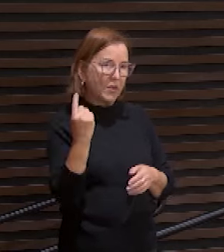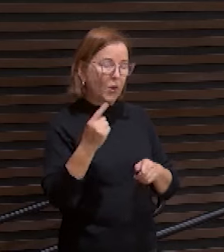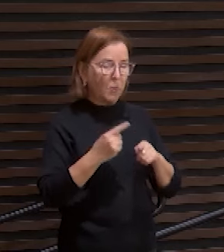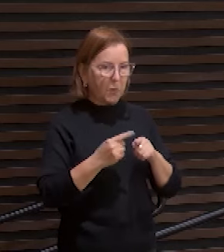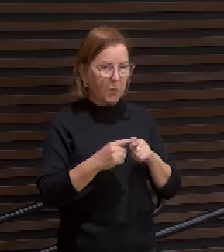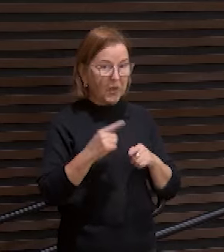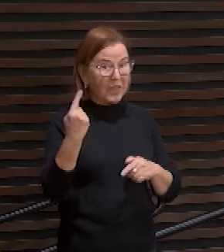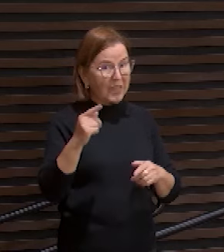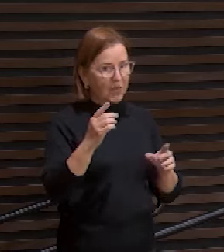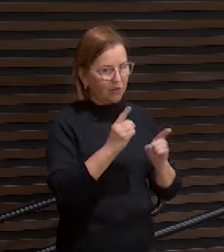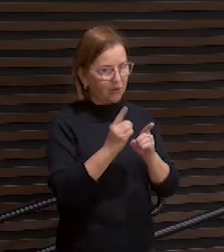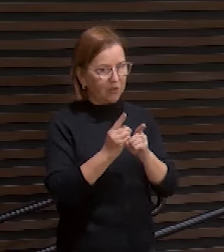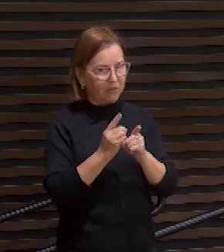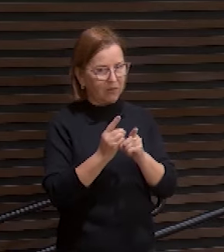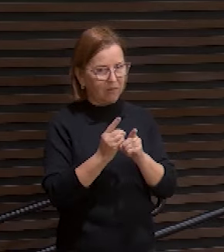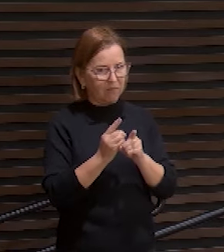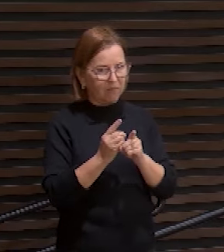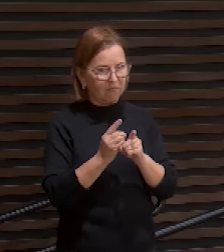abandonaram